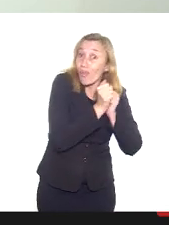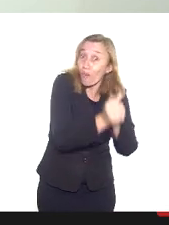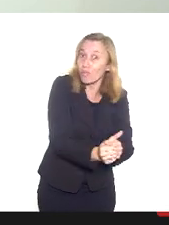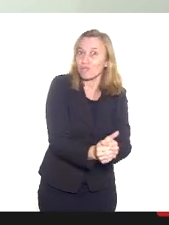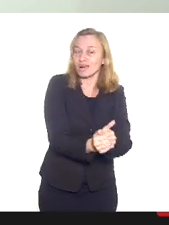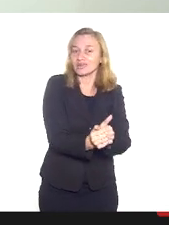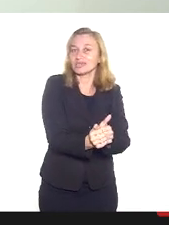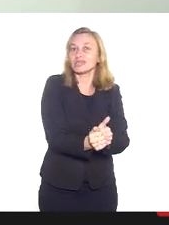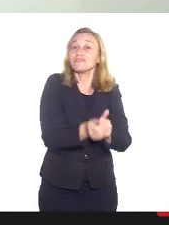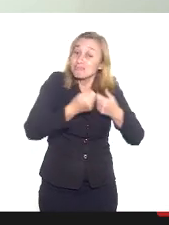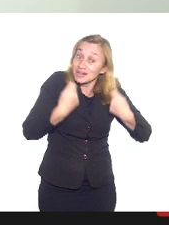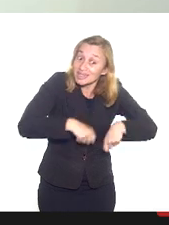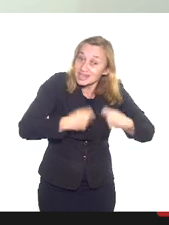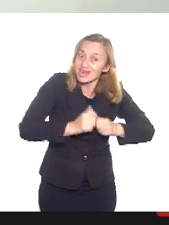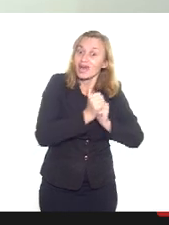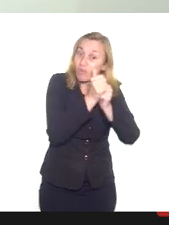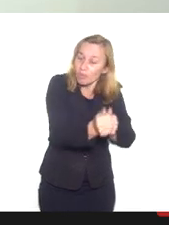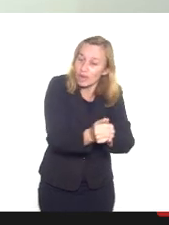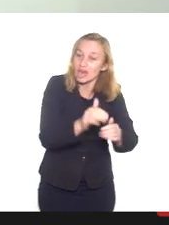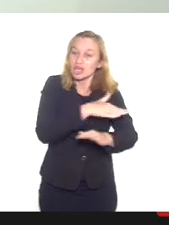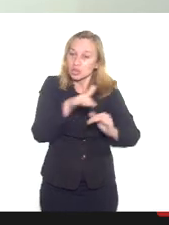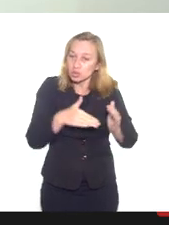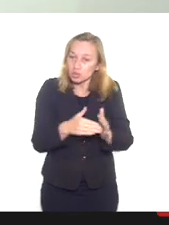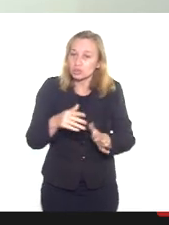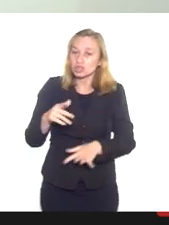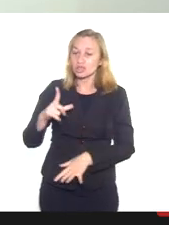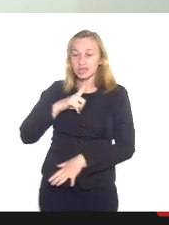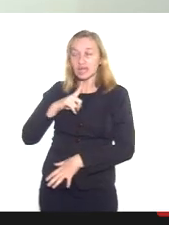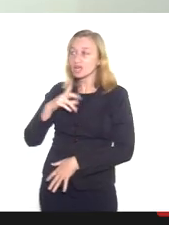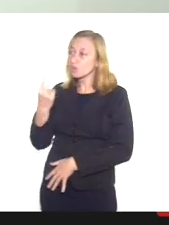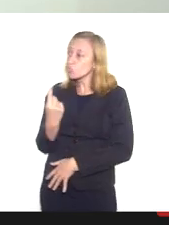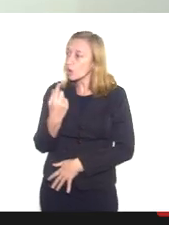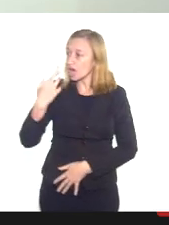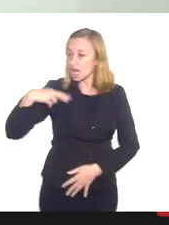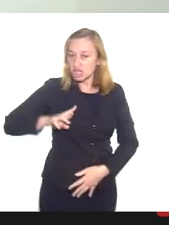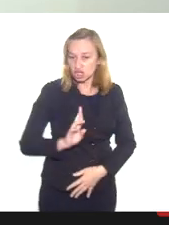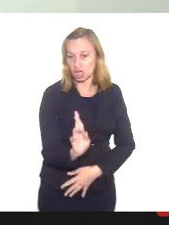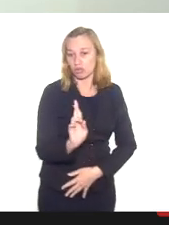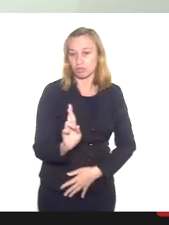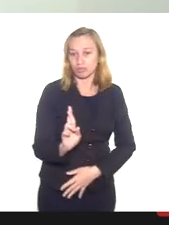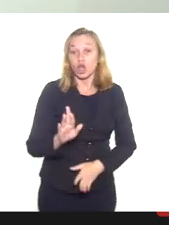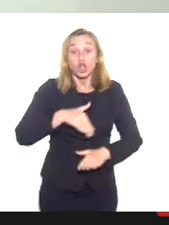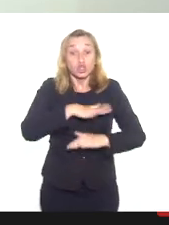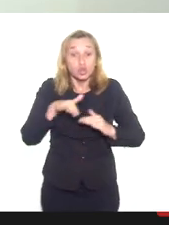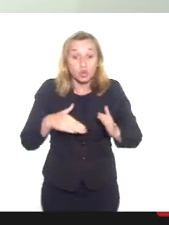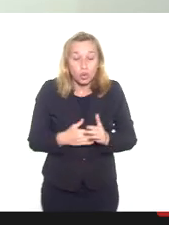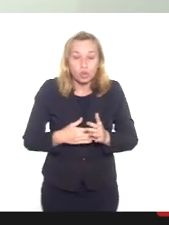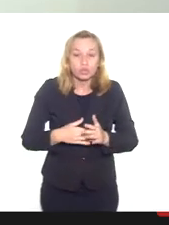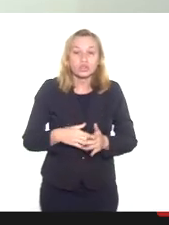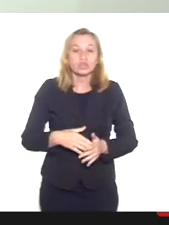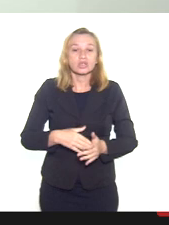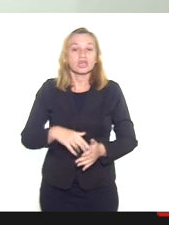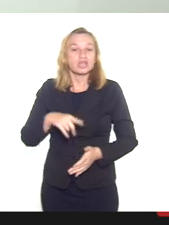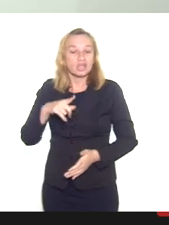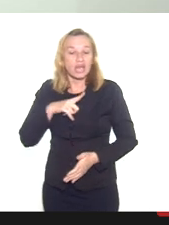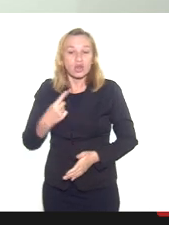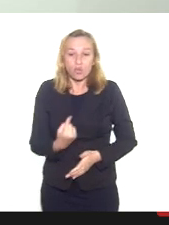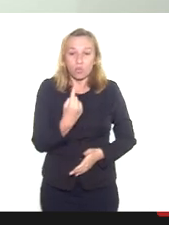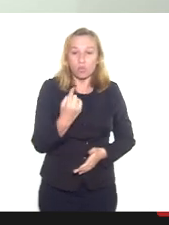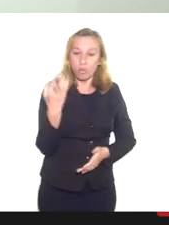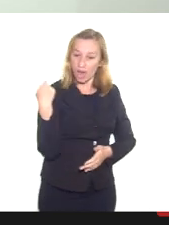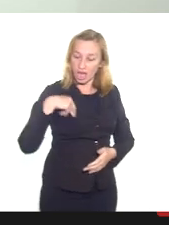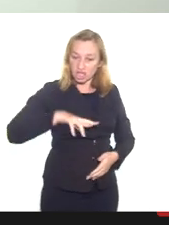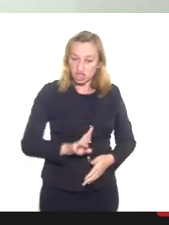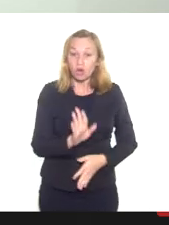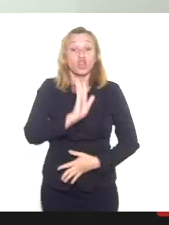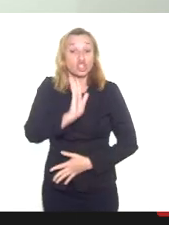deveria acompanhar todos aqueles que professam uma religião. Todos aqueles que professam uma religião, eu já coloquei